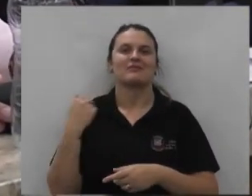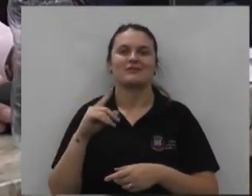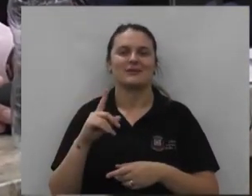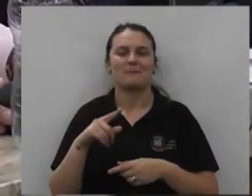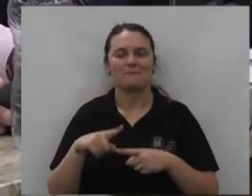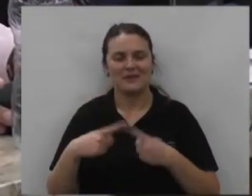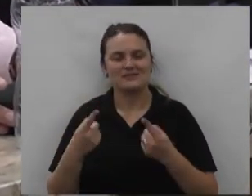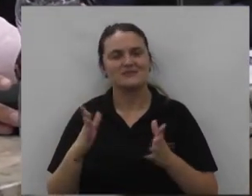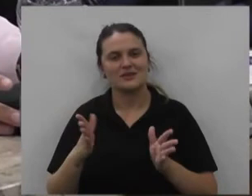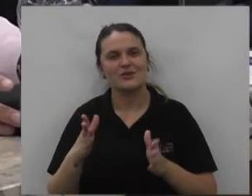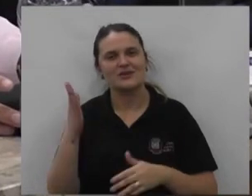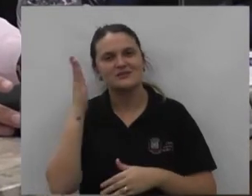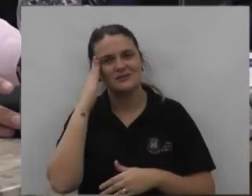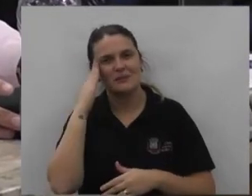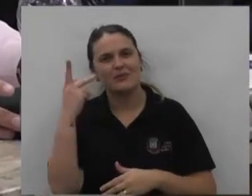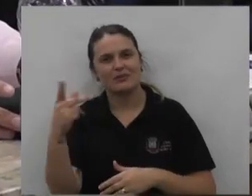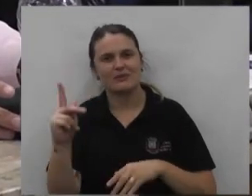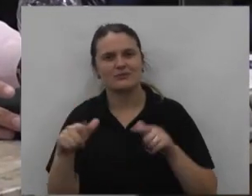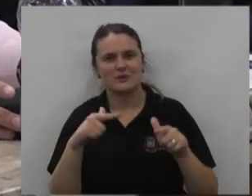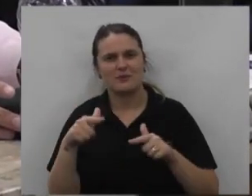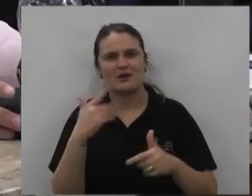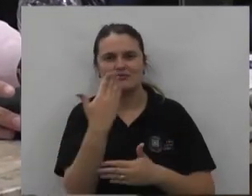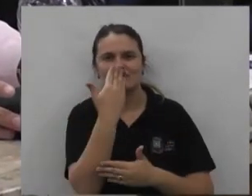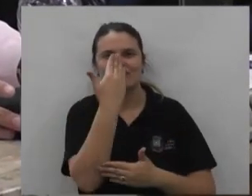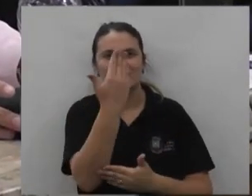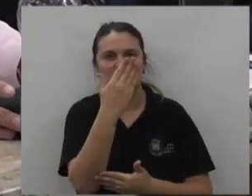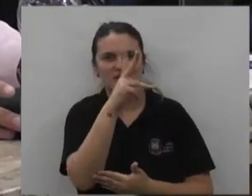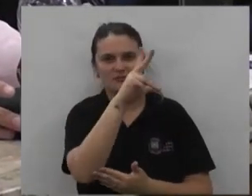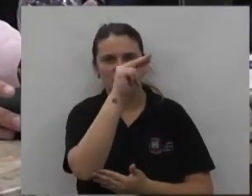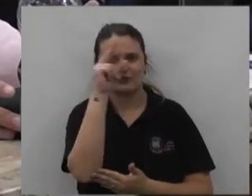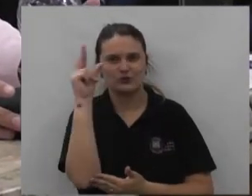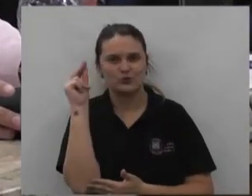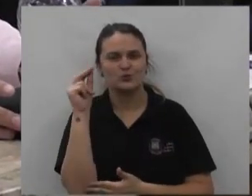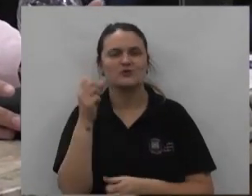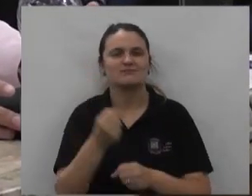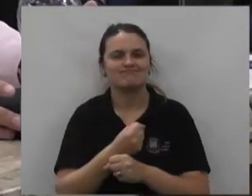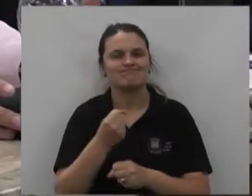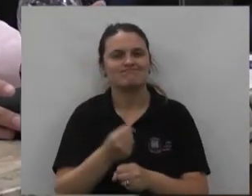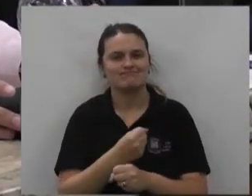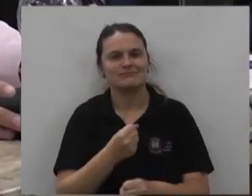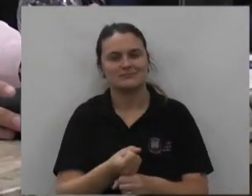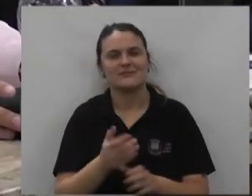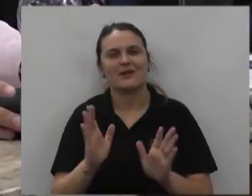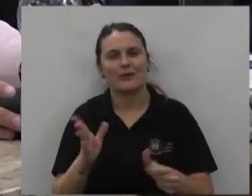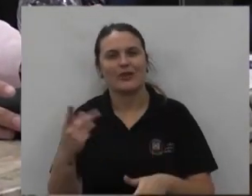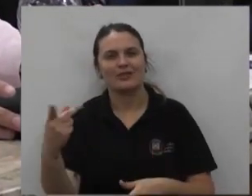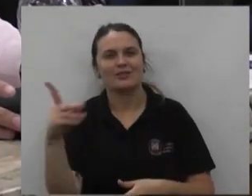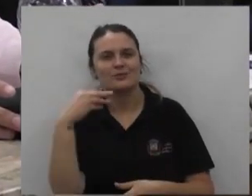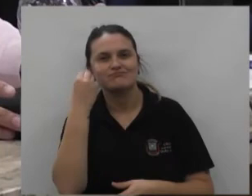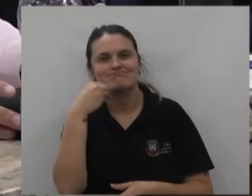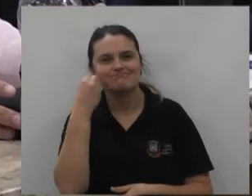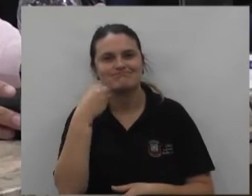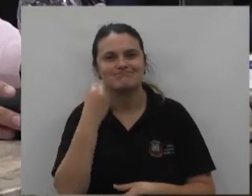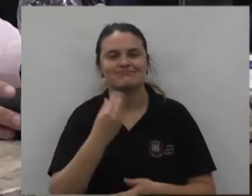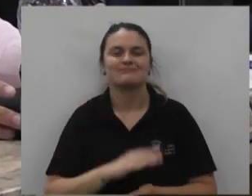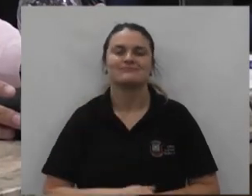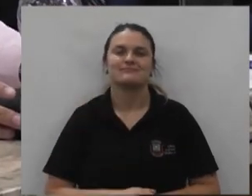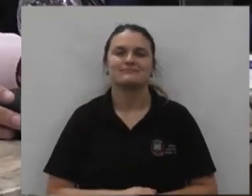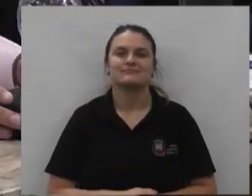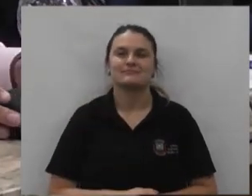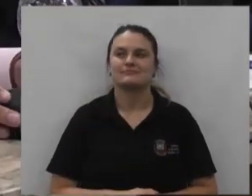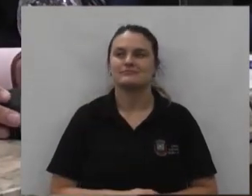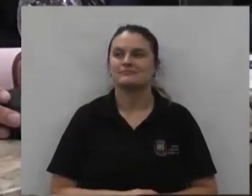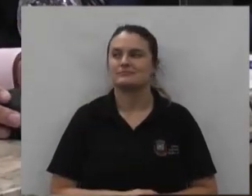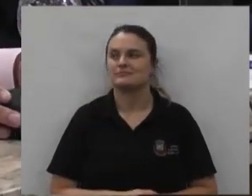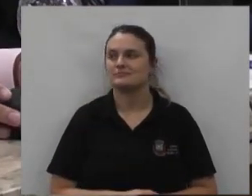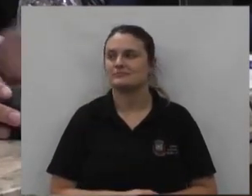mas agora a gente sabe do teu trabalho em frente à prefeitura anos e anos então agora a gente está aí para trabalhar